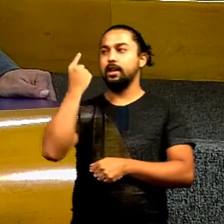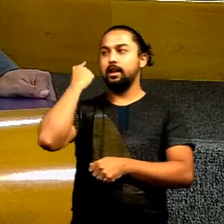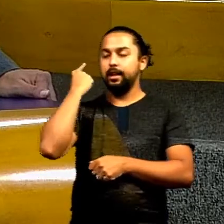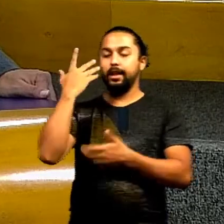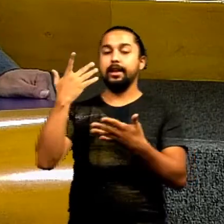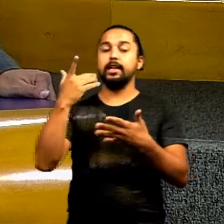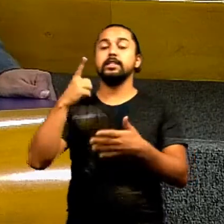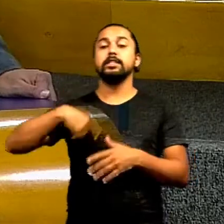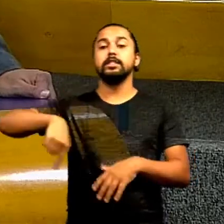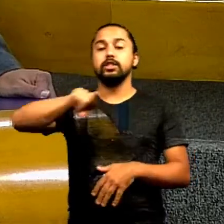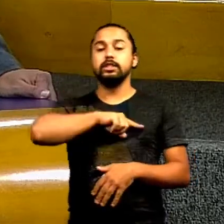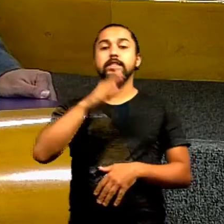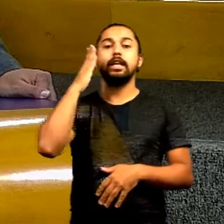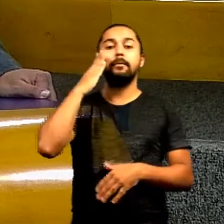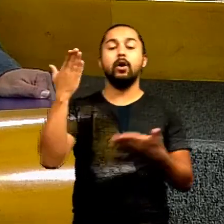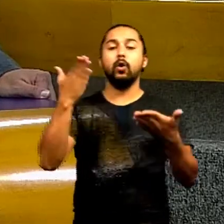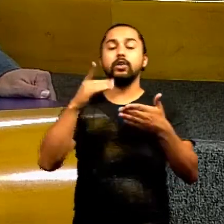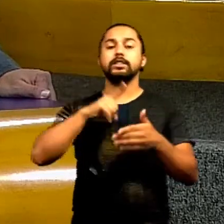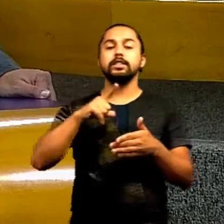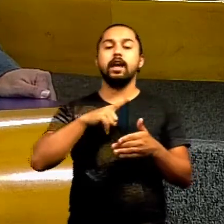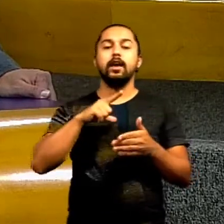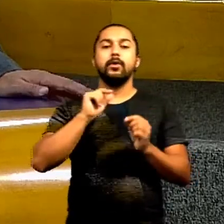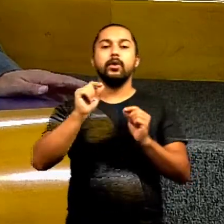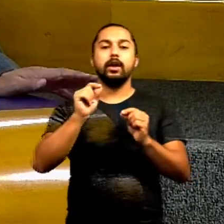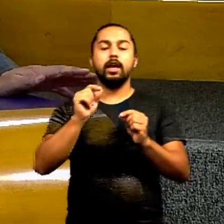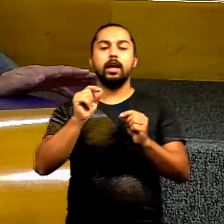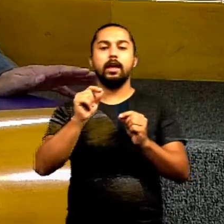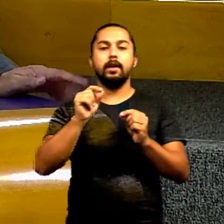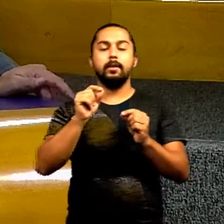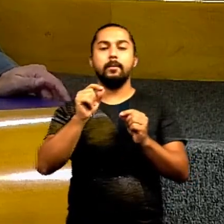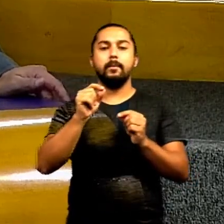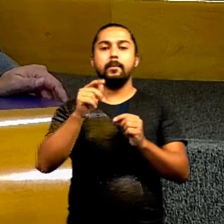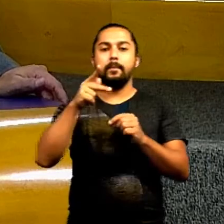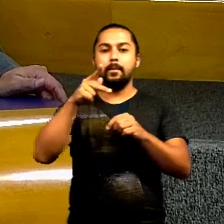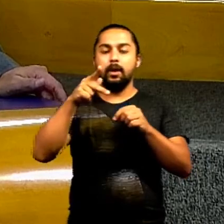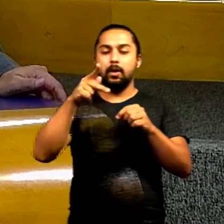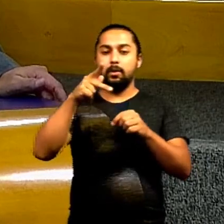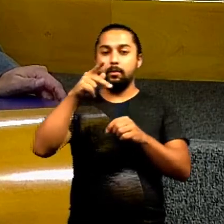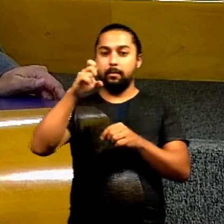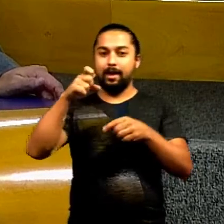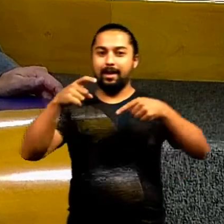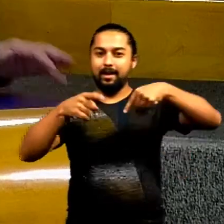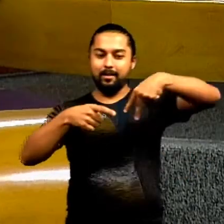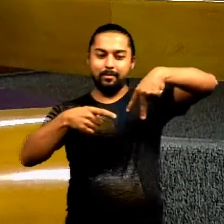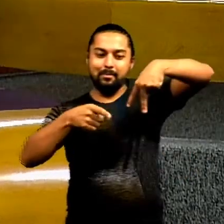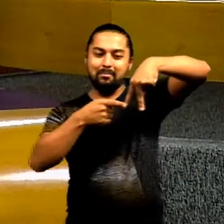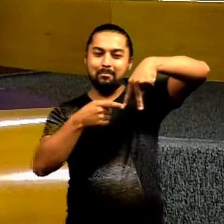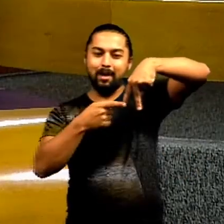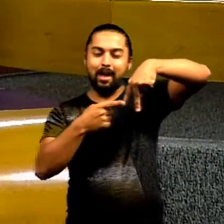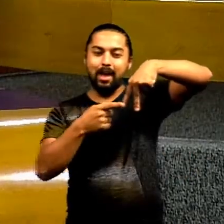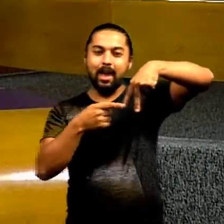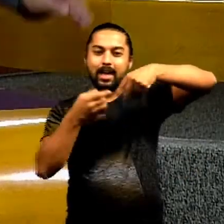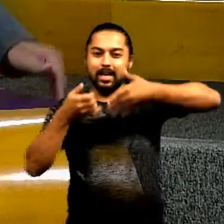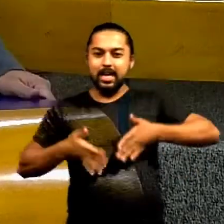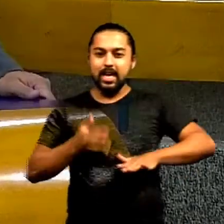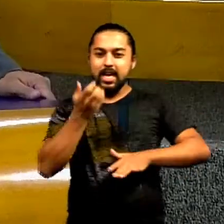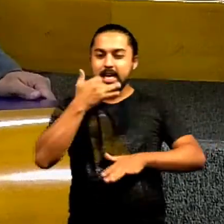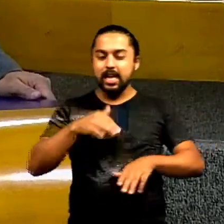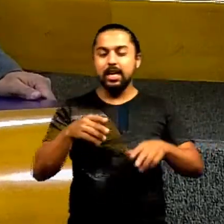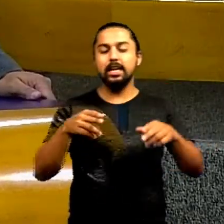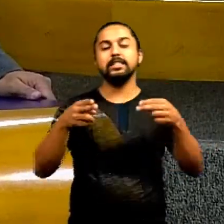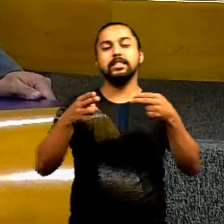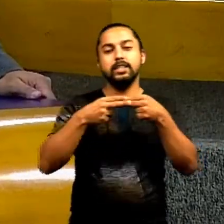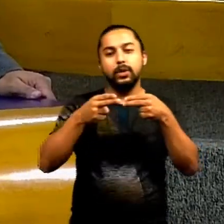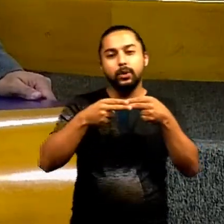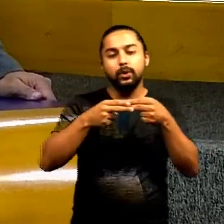todos nós sabemos que existe aí o teste do pezinho que detecta sete doenças graves acho que eu quando eu nasci já tinha o teste